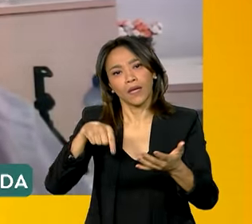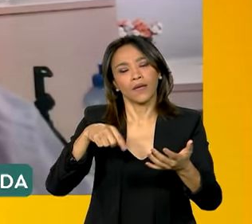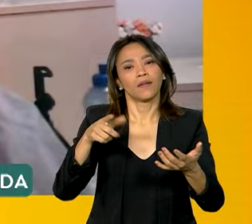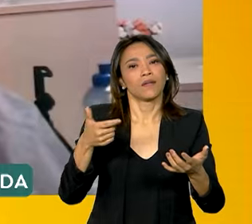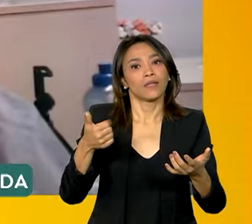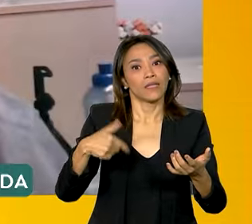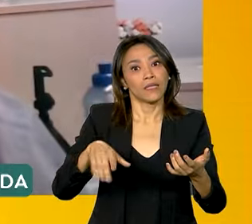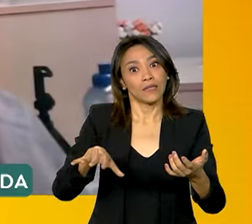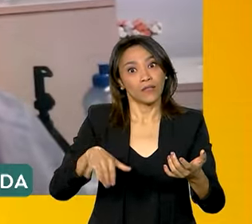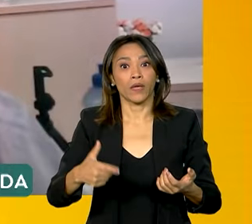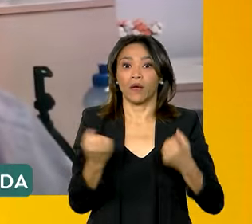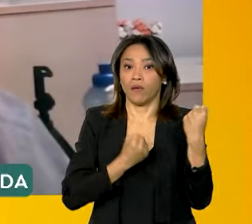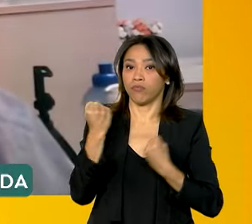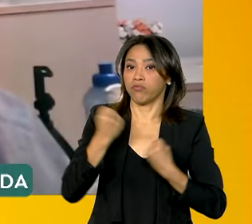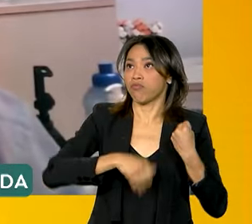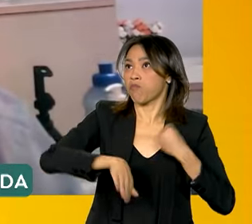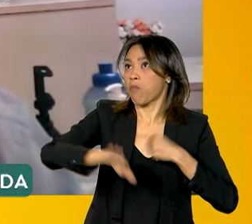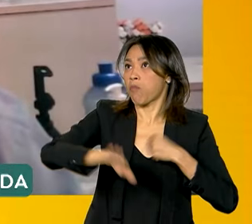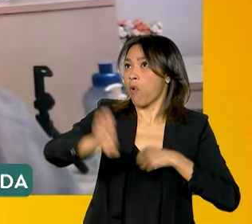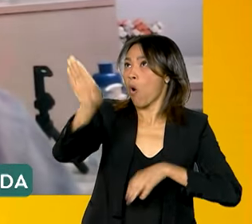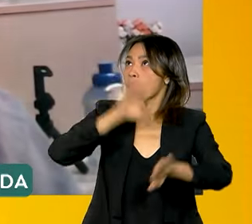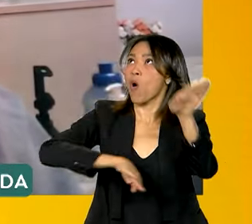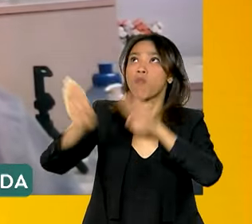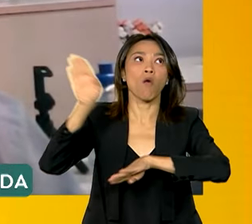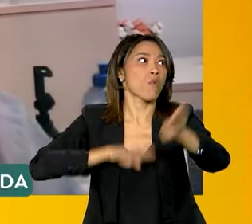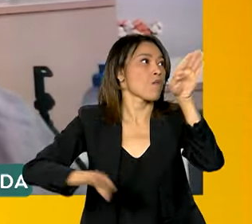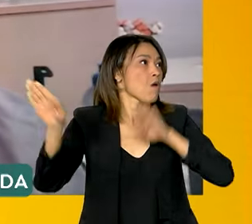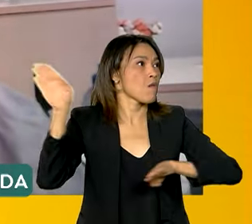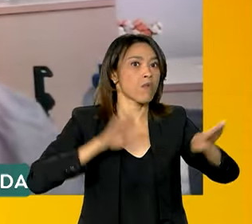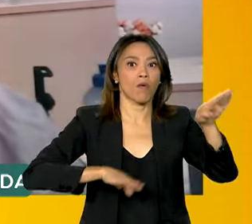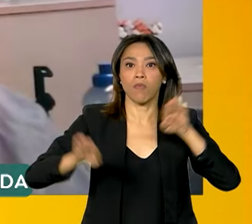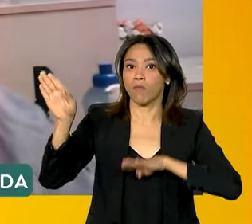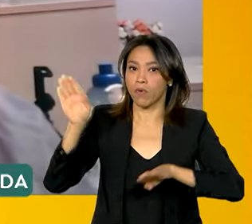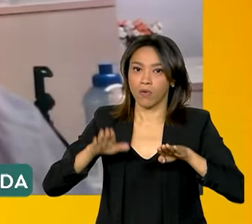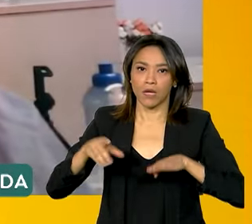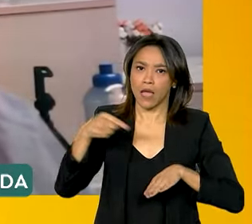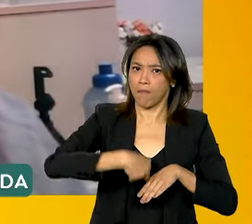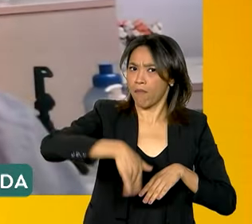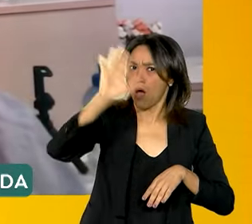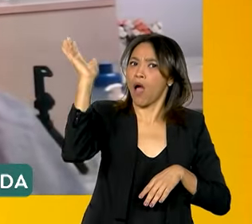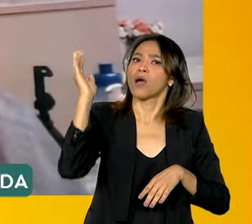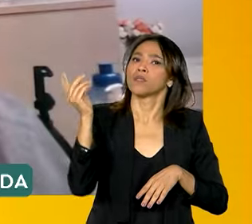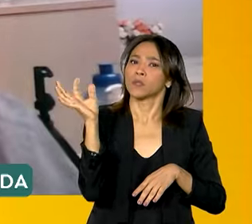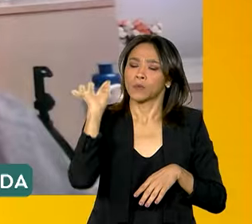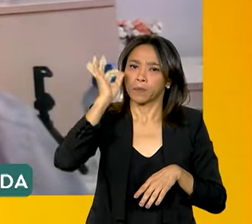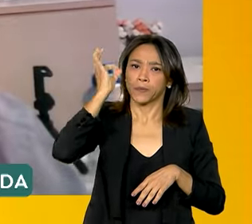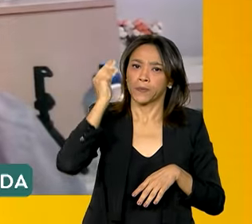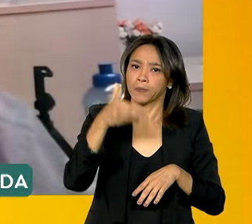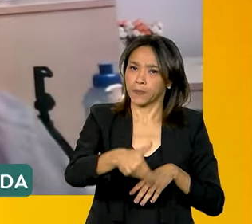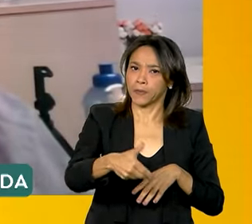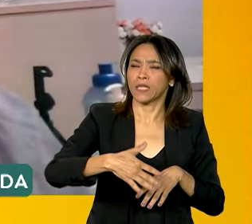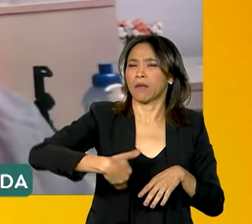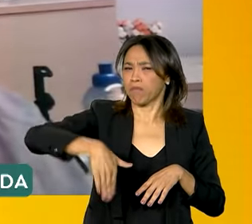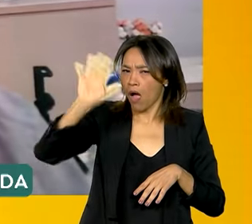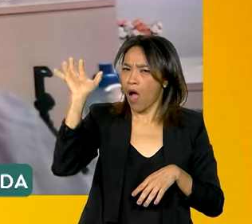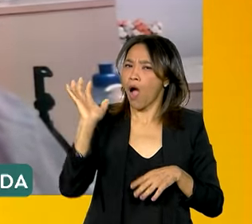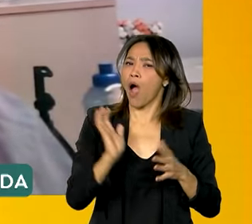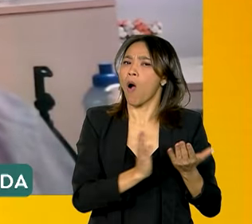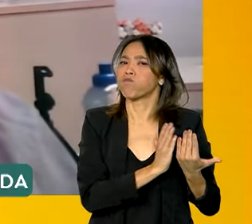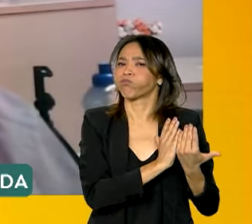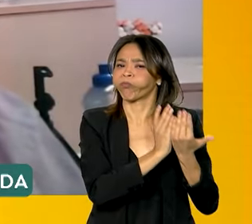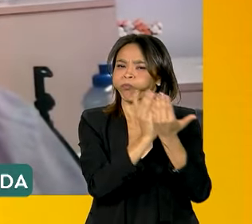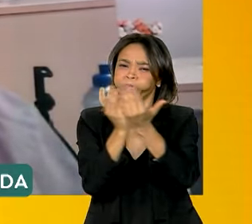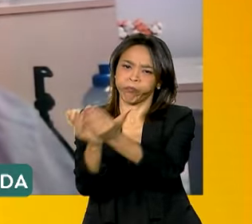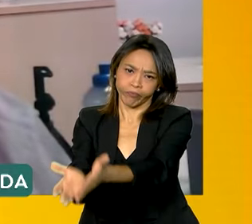mais lento do que uma rodovia, em termos que você entrega, mas você consegue transportar uma quantidade bem maior de